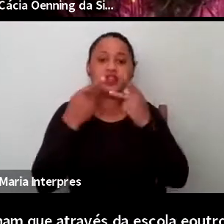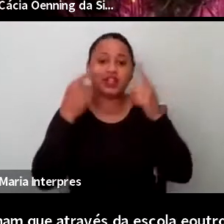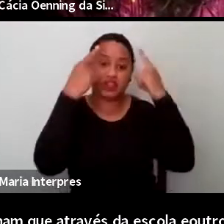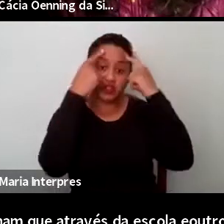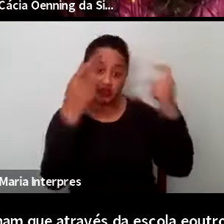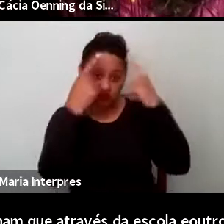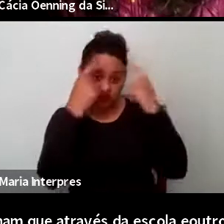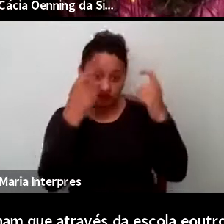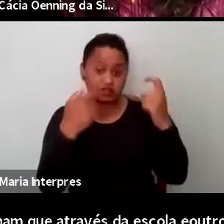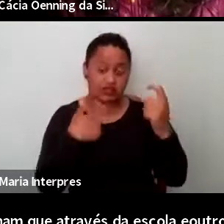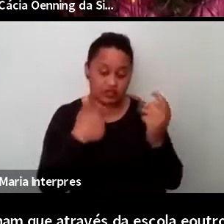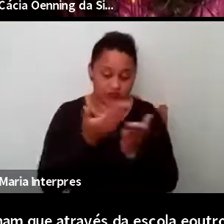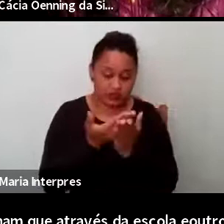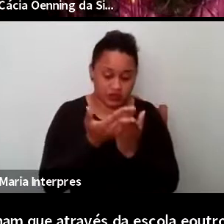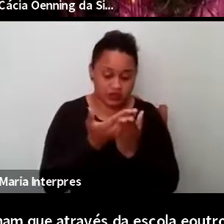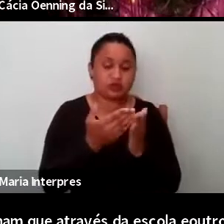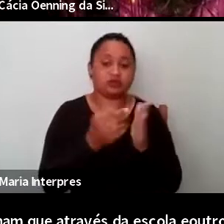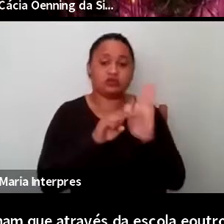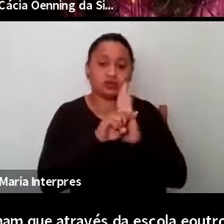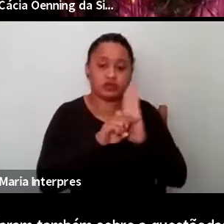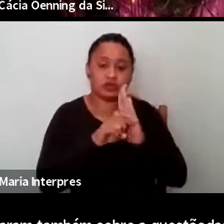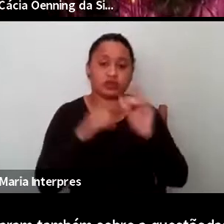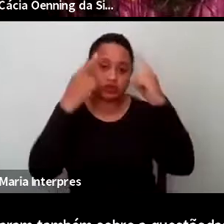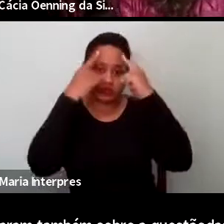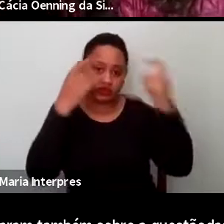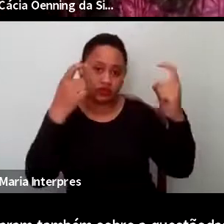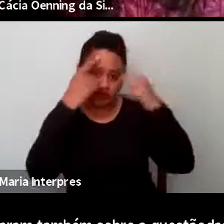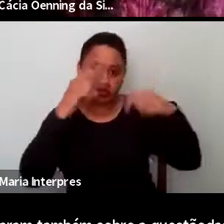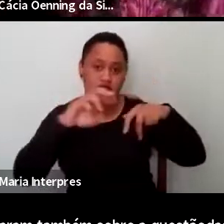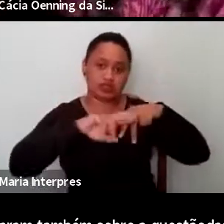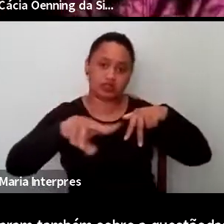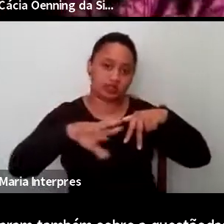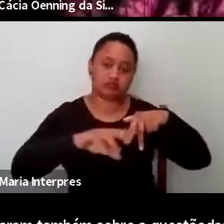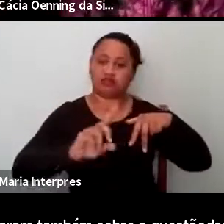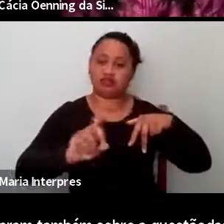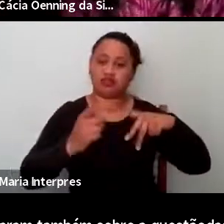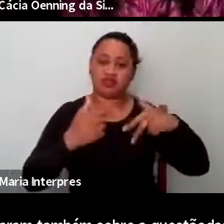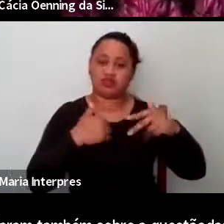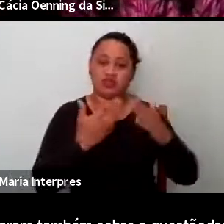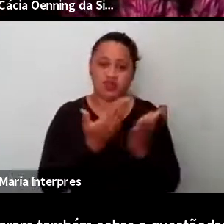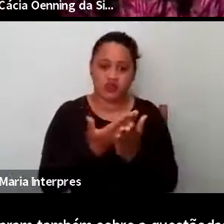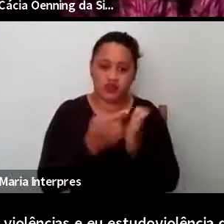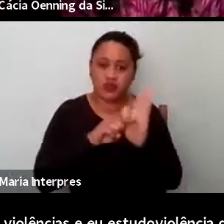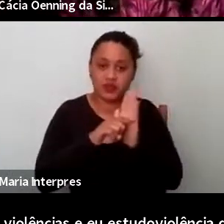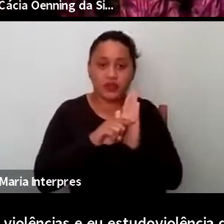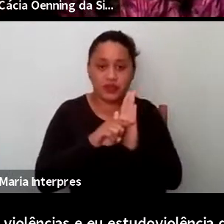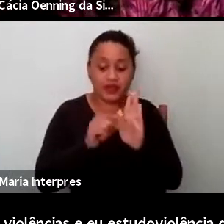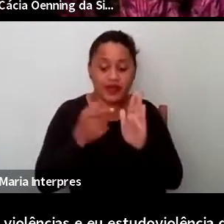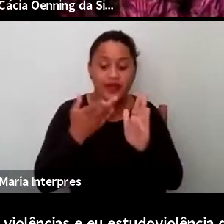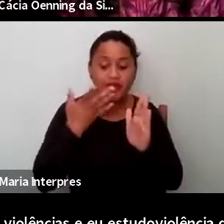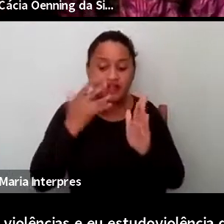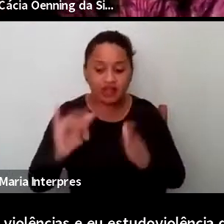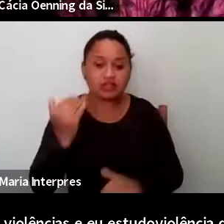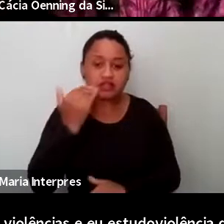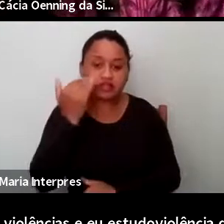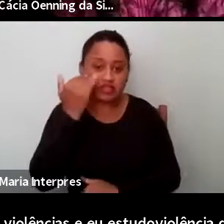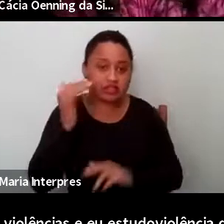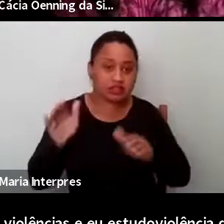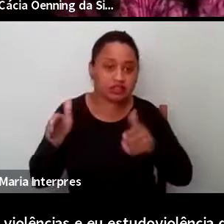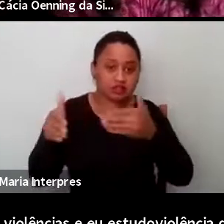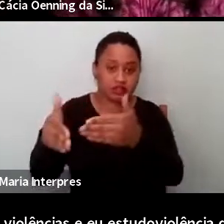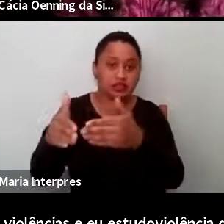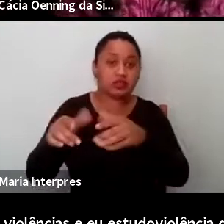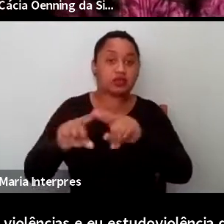eu estudo violência de gênero, não estudo especificamente violência contra crianças e adolescentes, mas